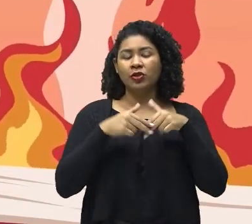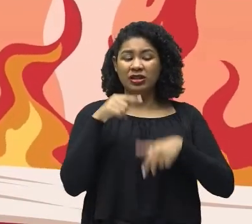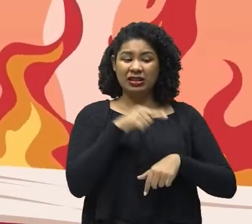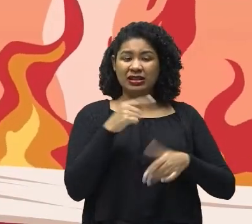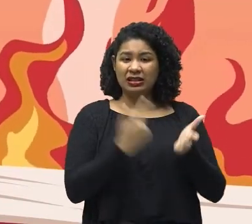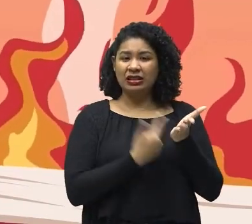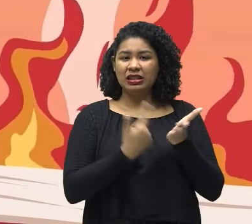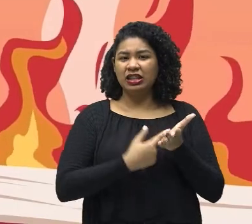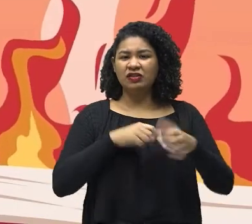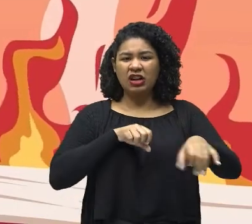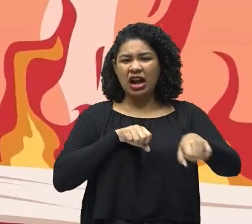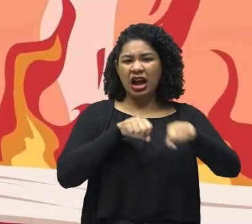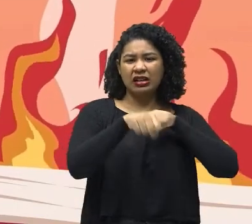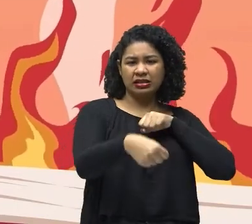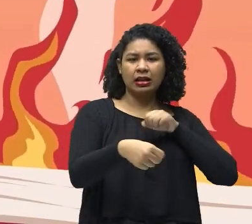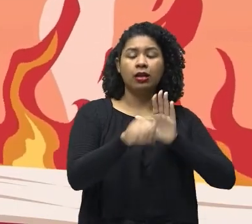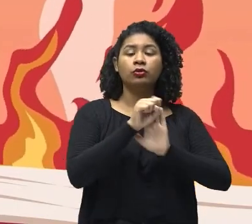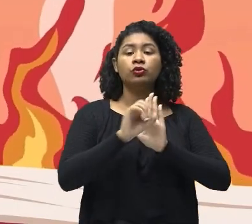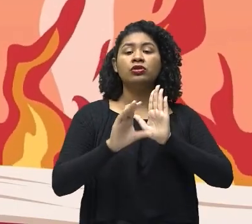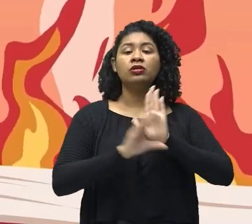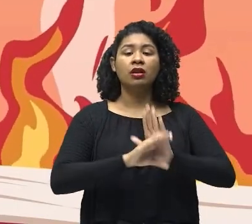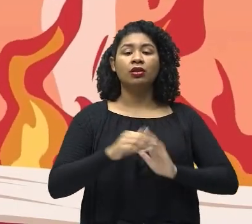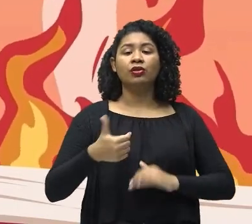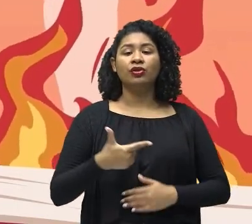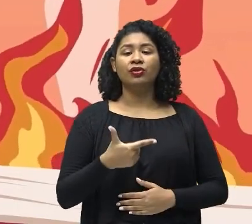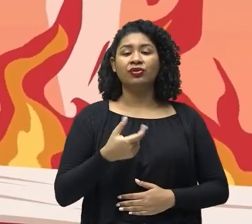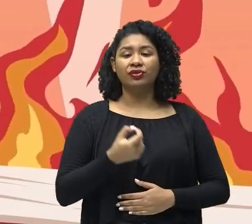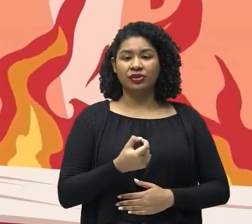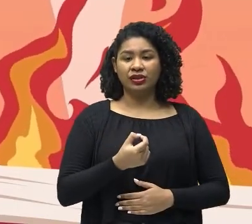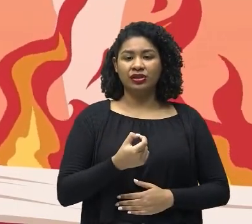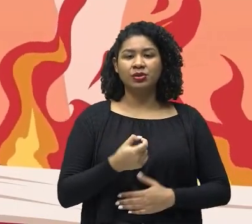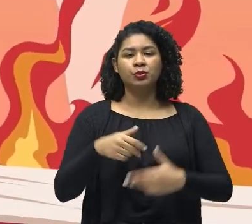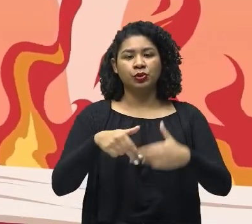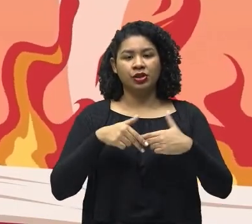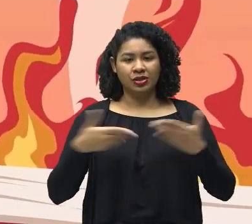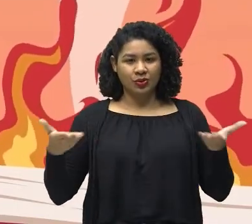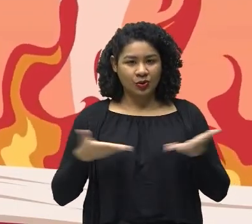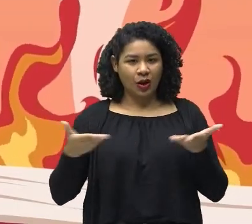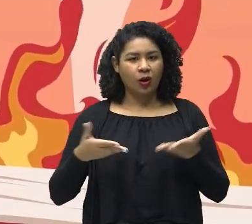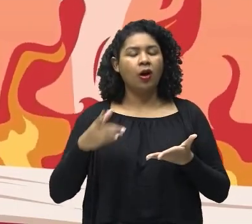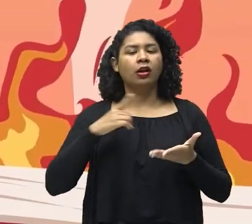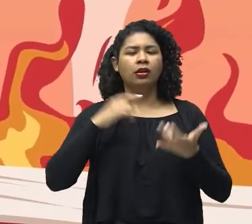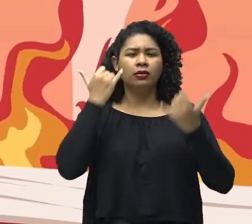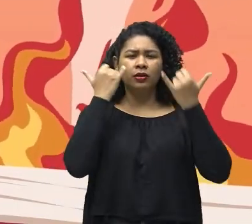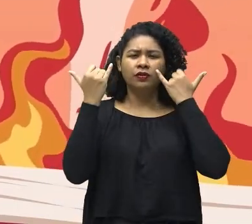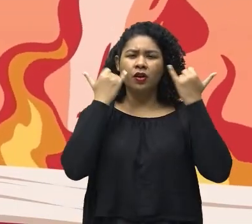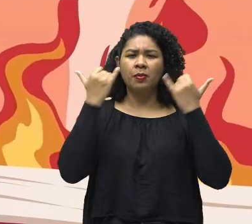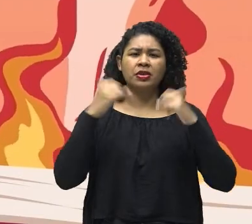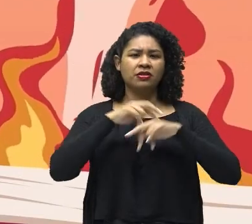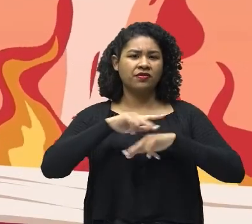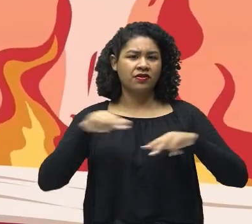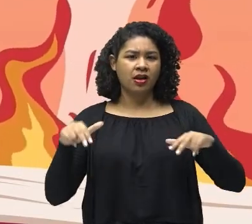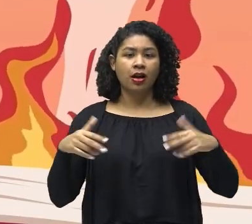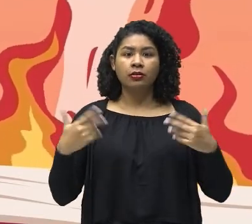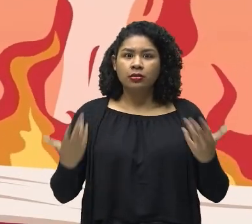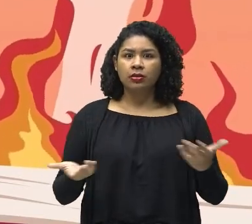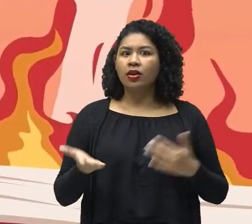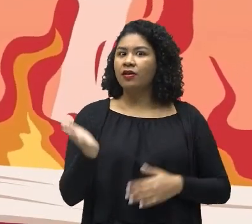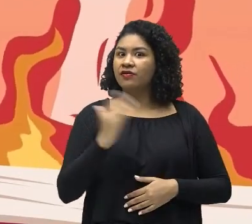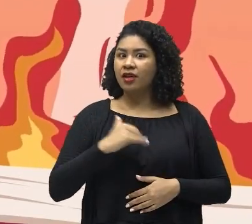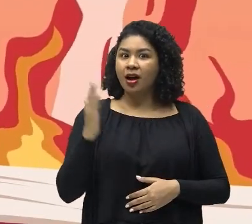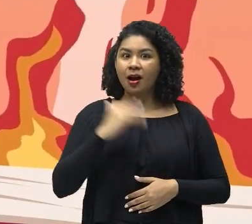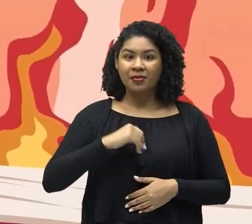pela igreja Já no século XX. E ai, nós podemos ter acesso A essas gamas de informação. Então, vamos aproveitar